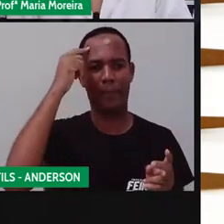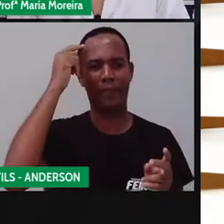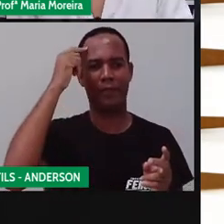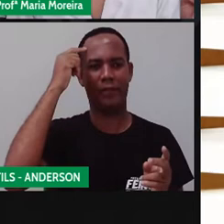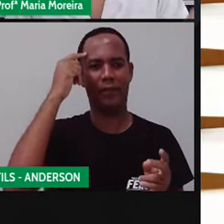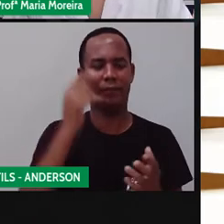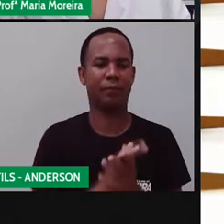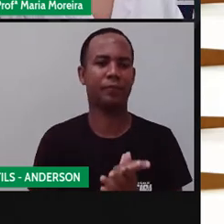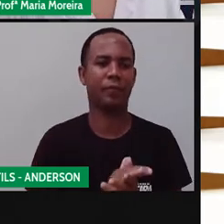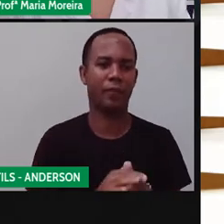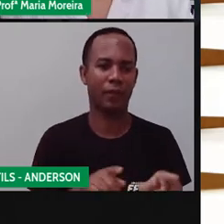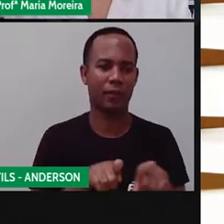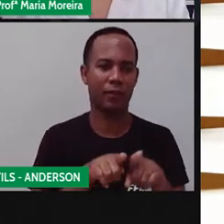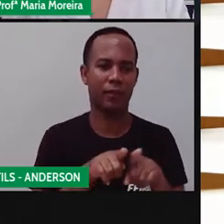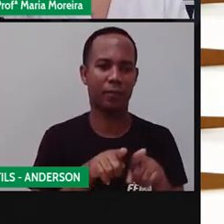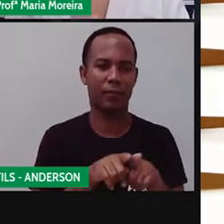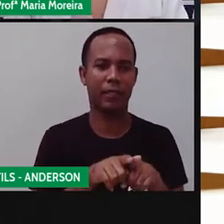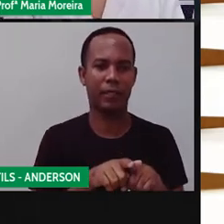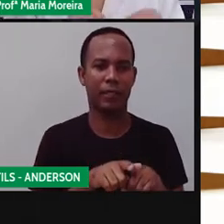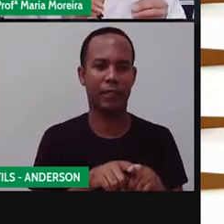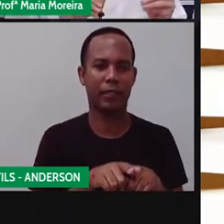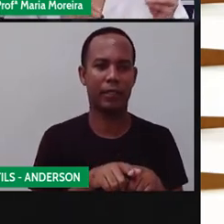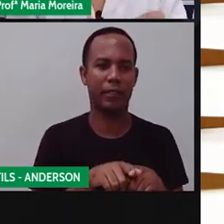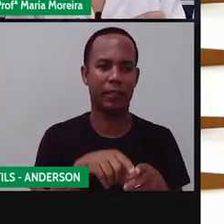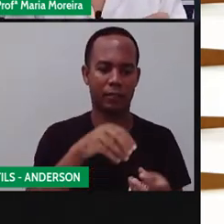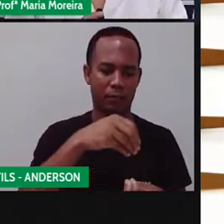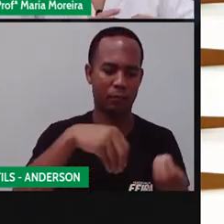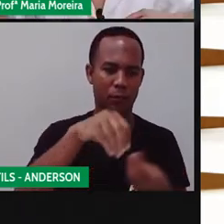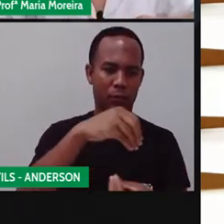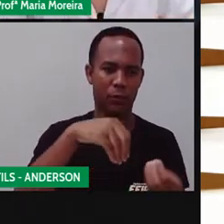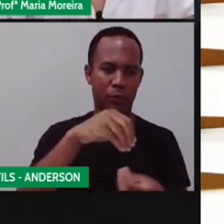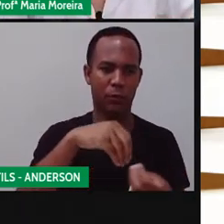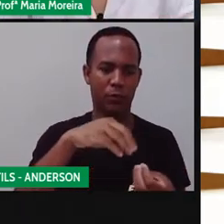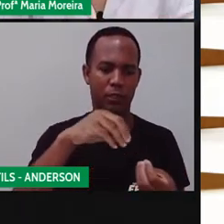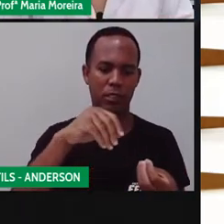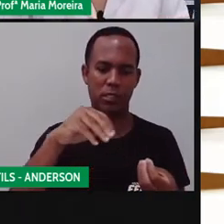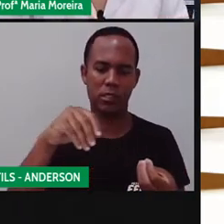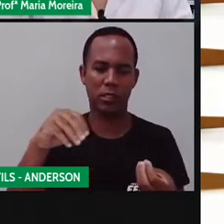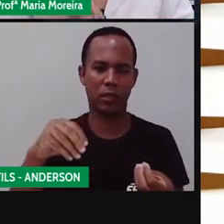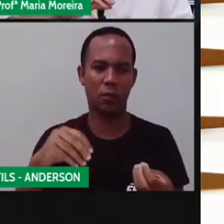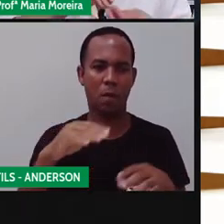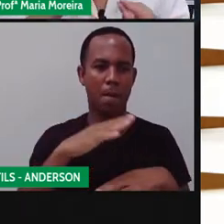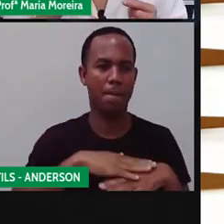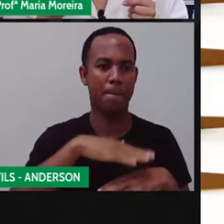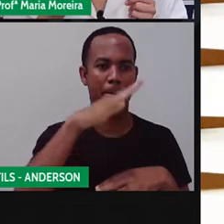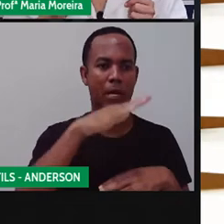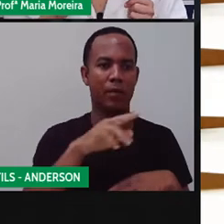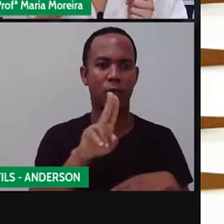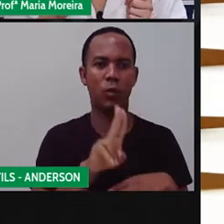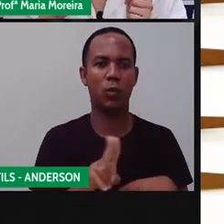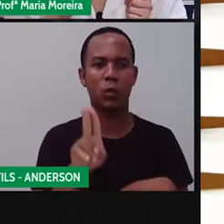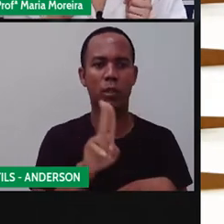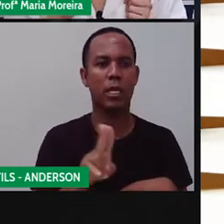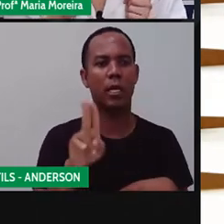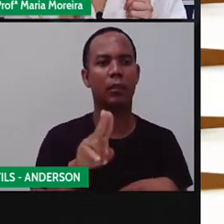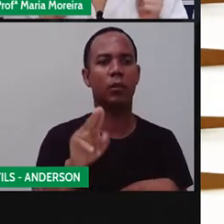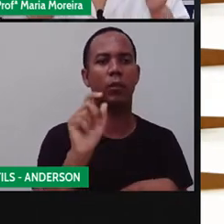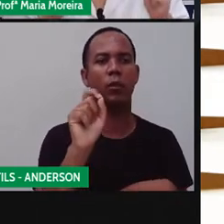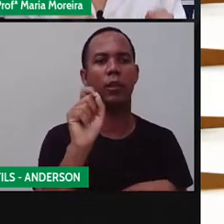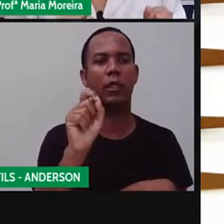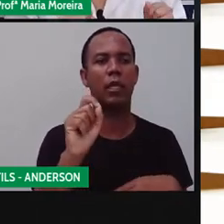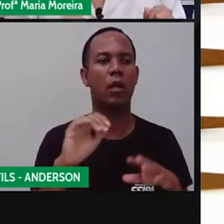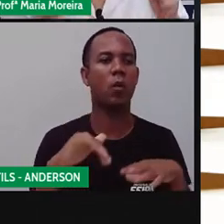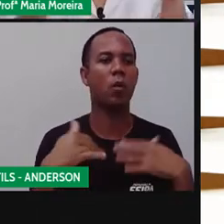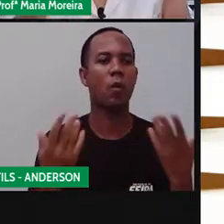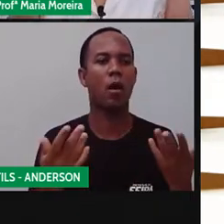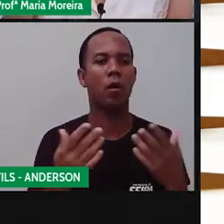Os temperos secos mais usados no Egito são... O é tempero seco? Aqueles temperinhos que a mãe da gente põe no armário